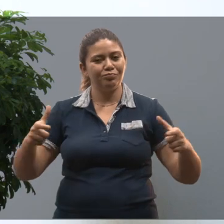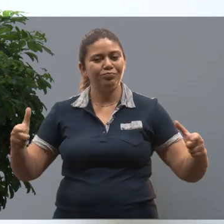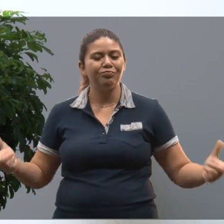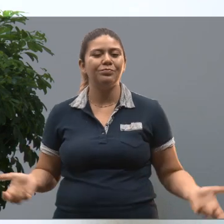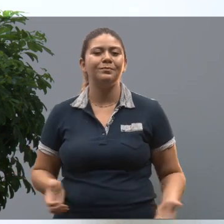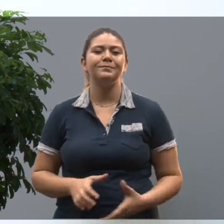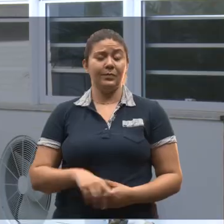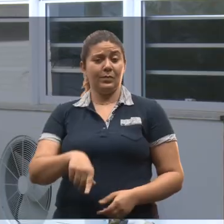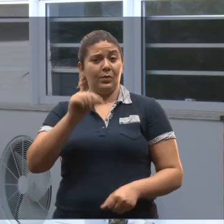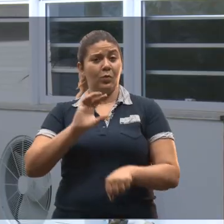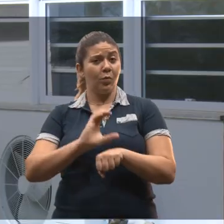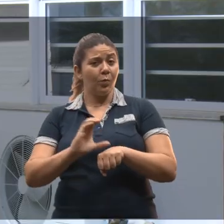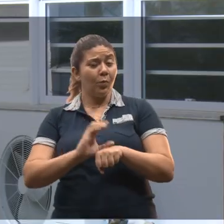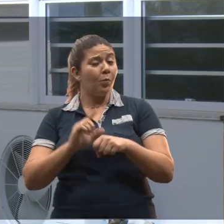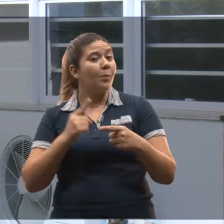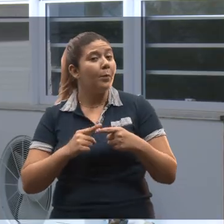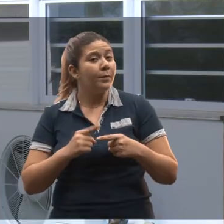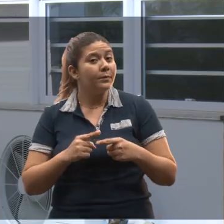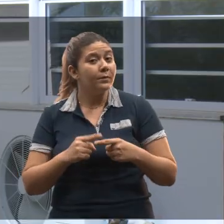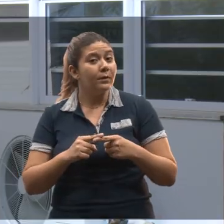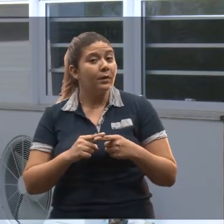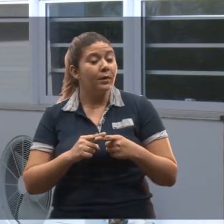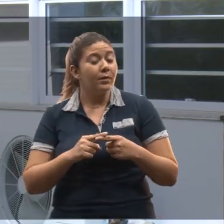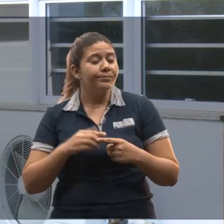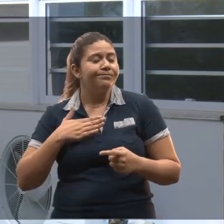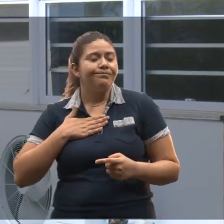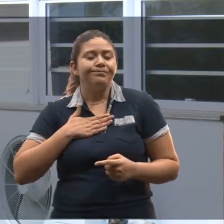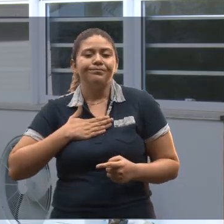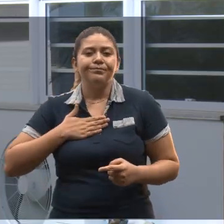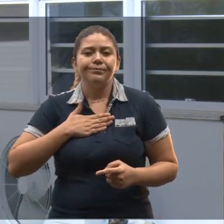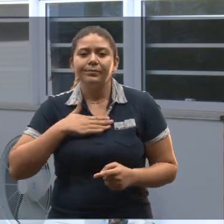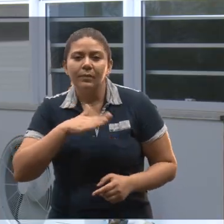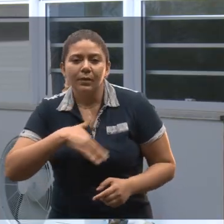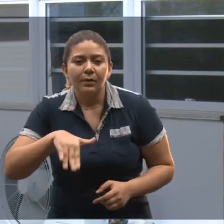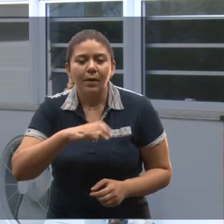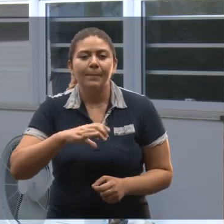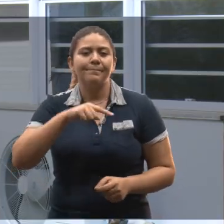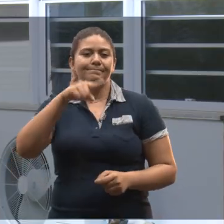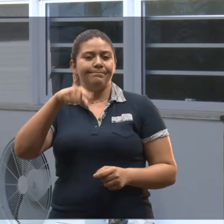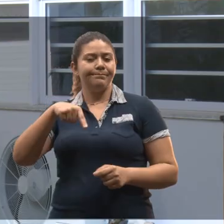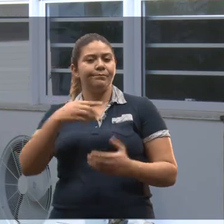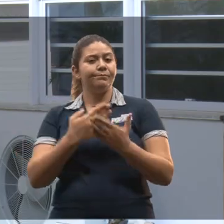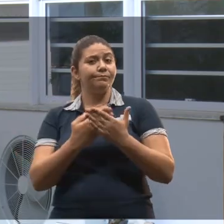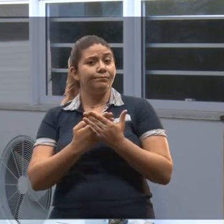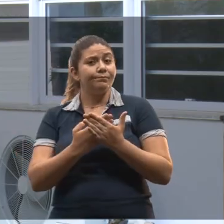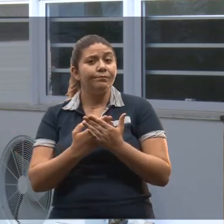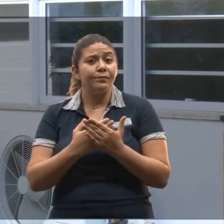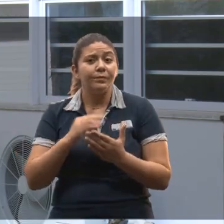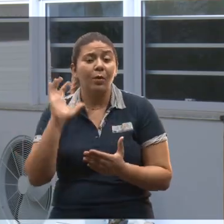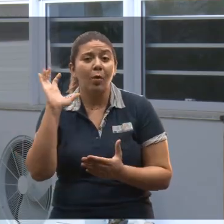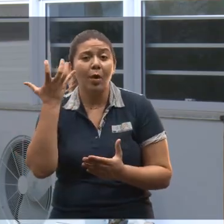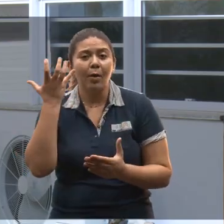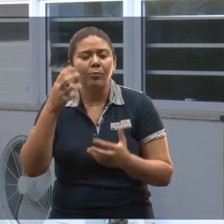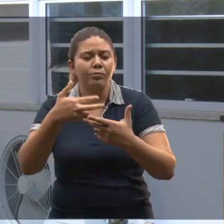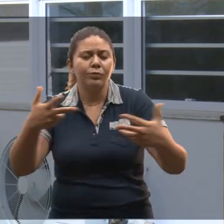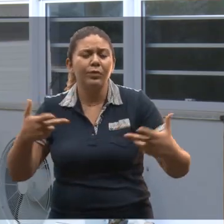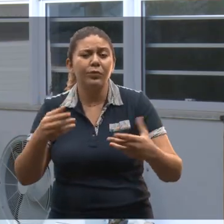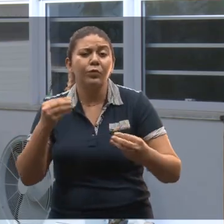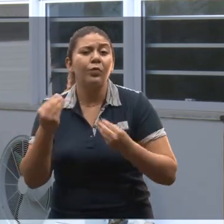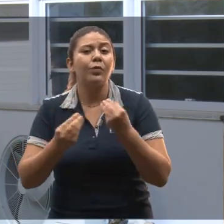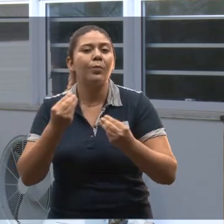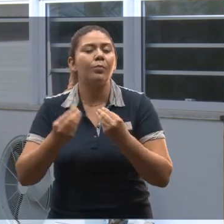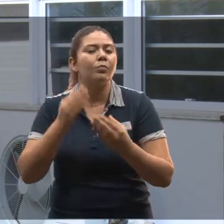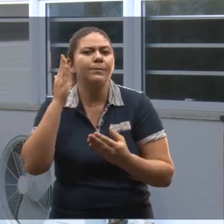mercado crescente. Eu escolhi o curso porque eu gosto muito dessa área científica, estudar como as coisas